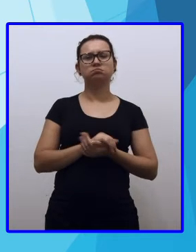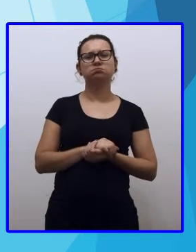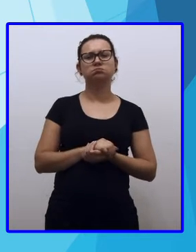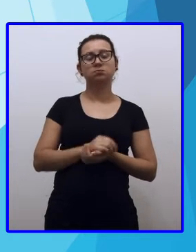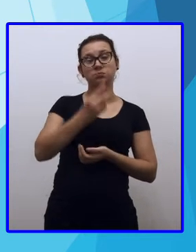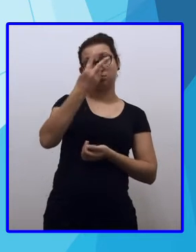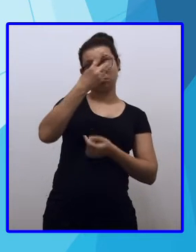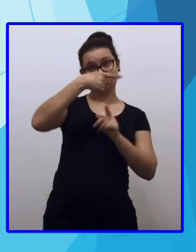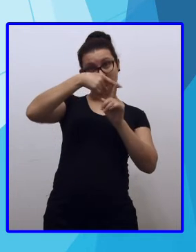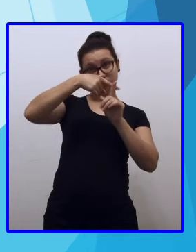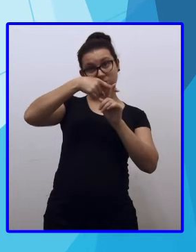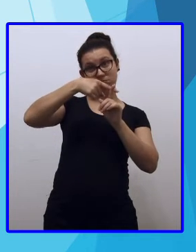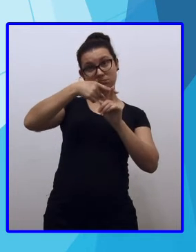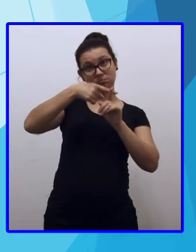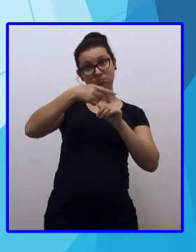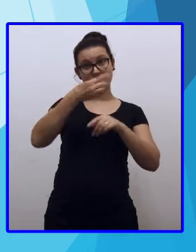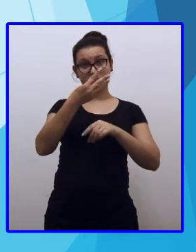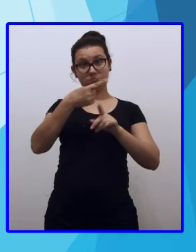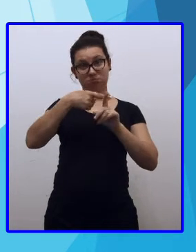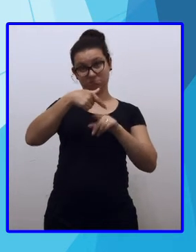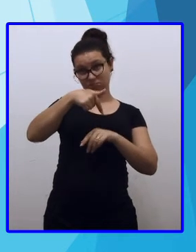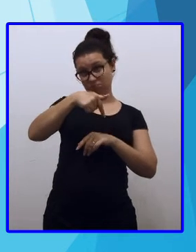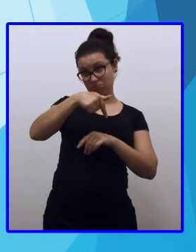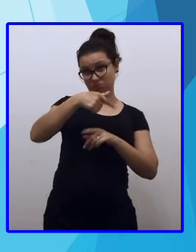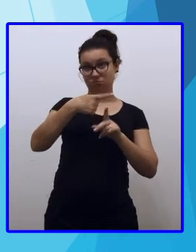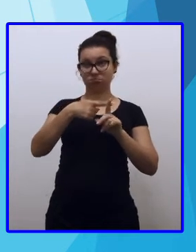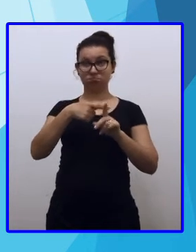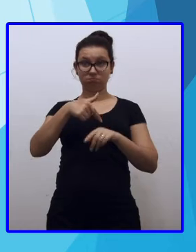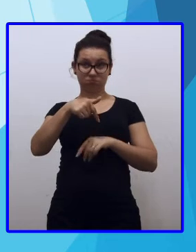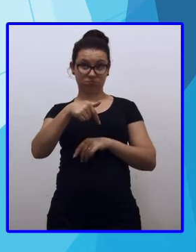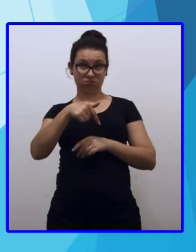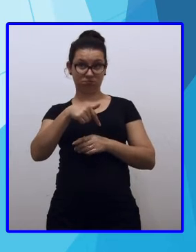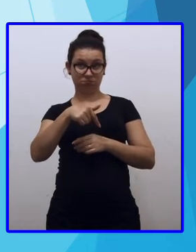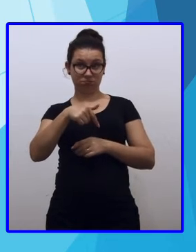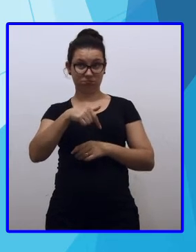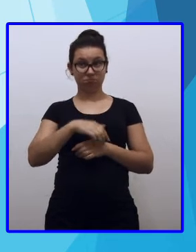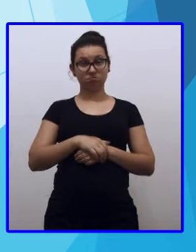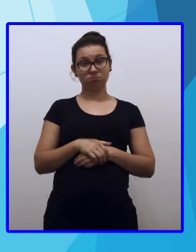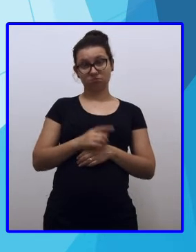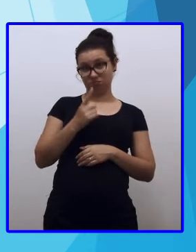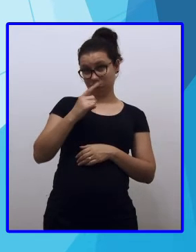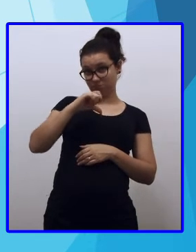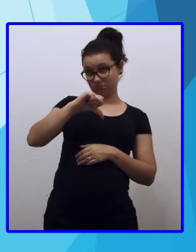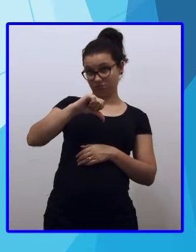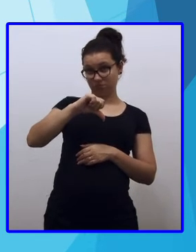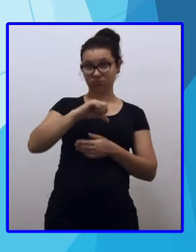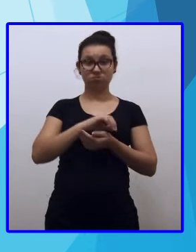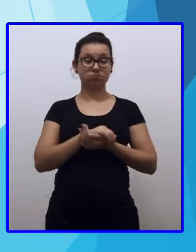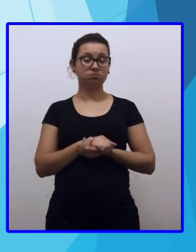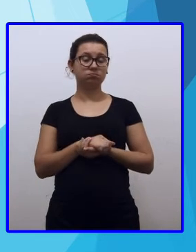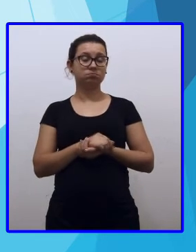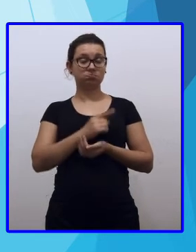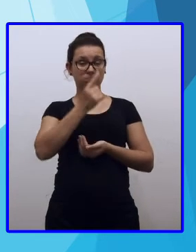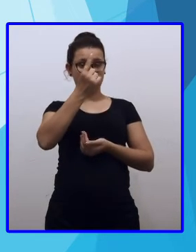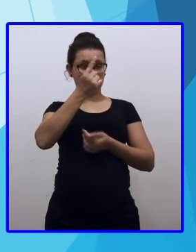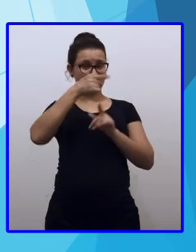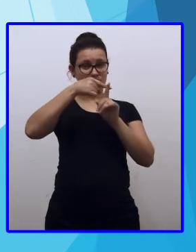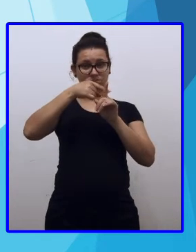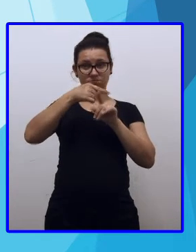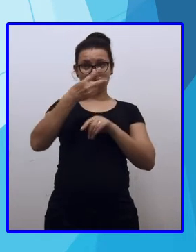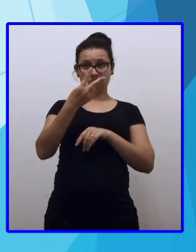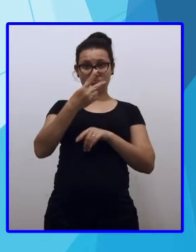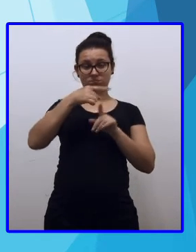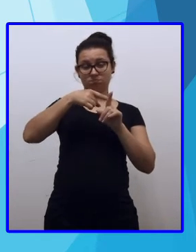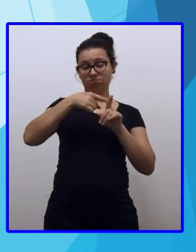Dois mais três mais sete mais sete, dezenove. Um mais